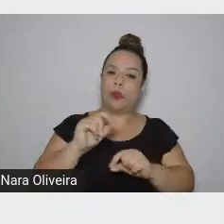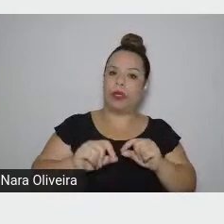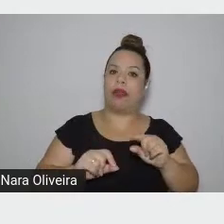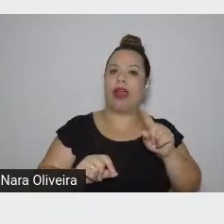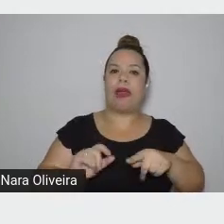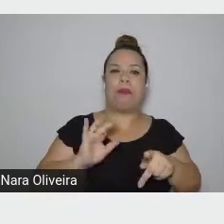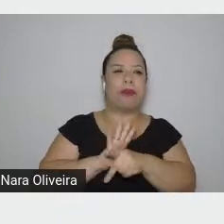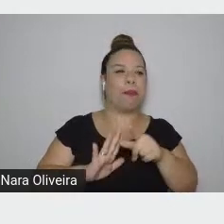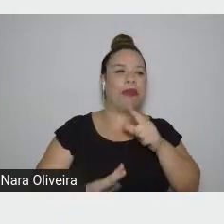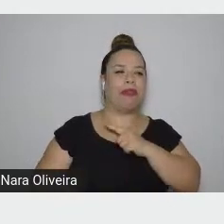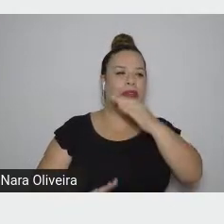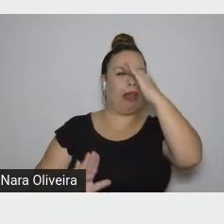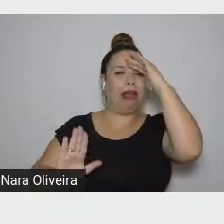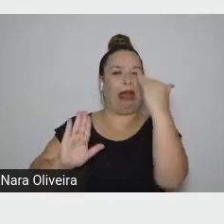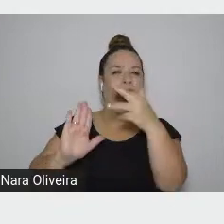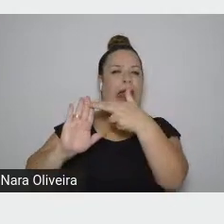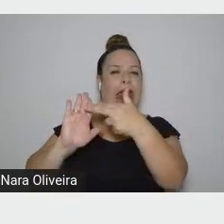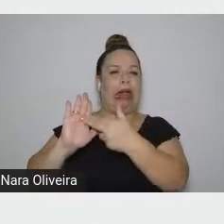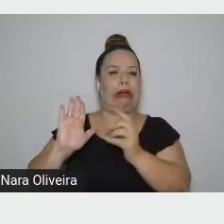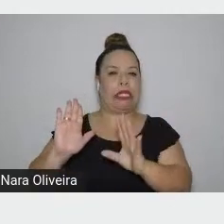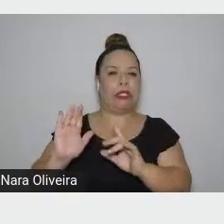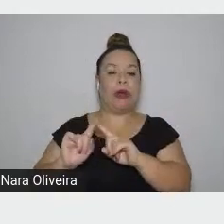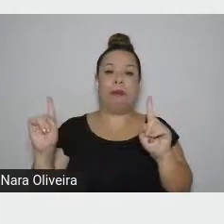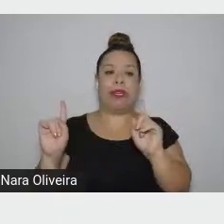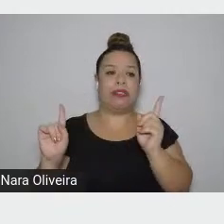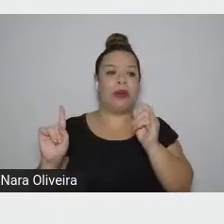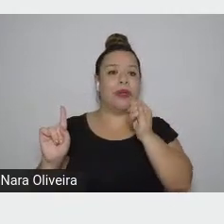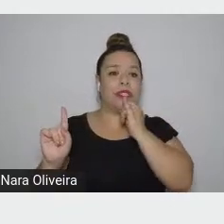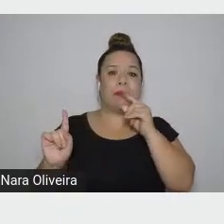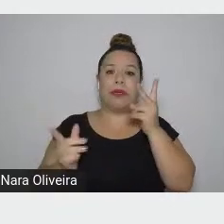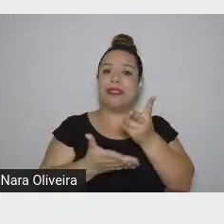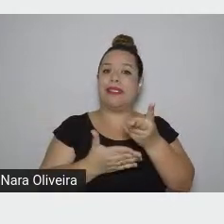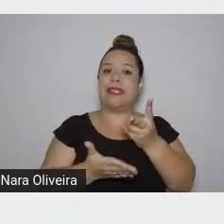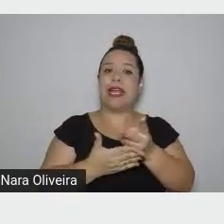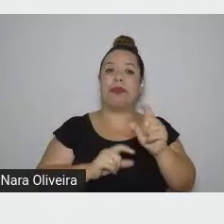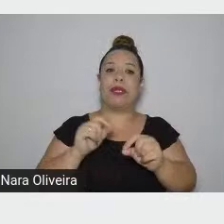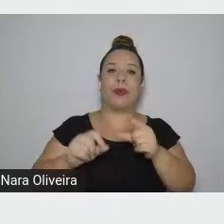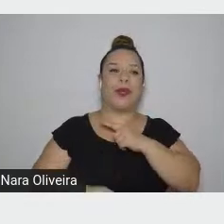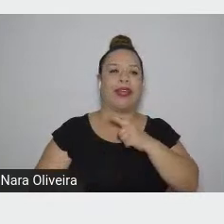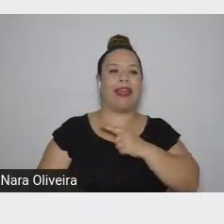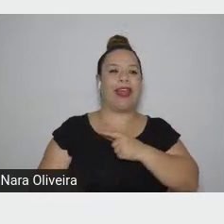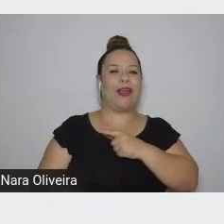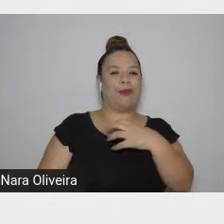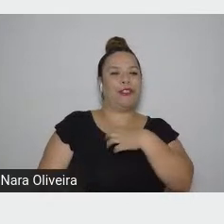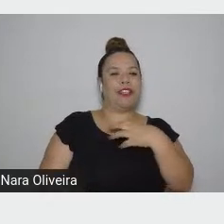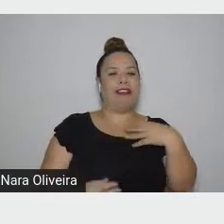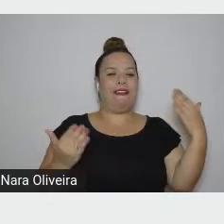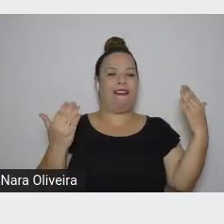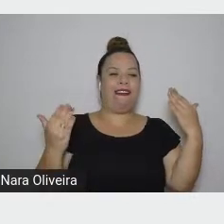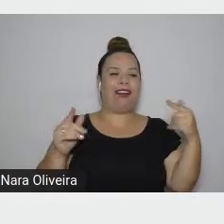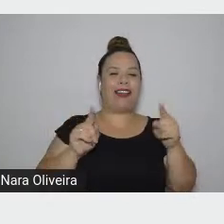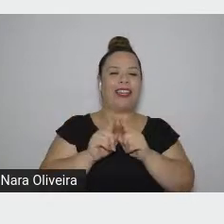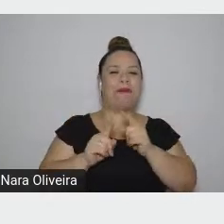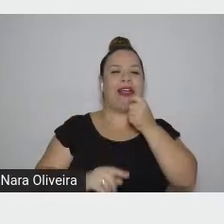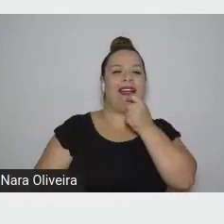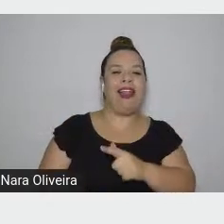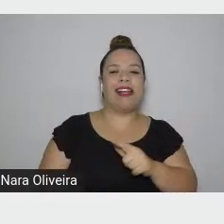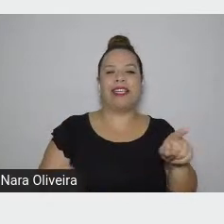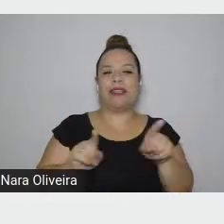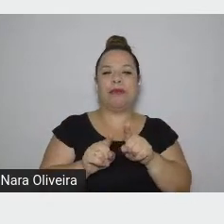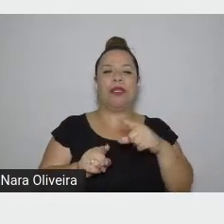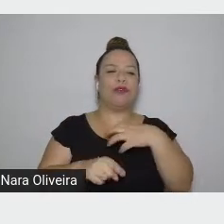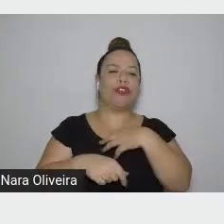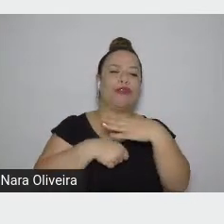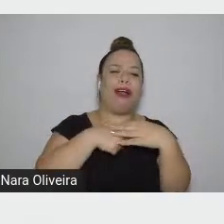pela presença constante da ironia, do humor, da ternura e, sobretudo, pelo